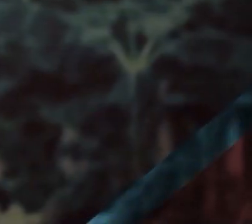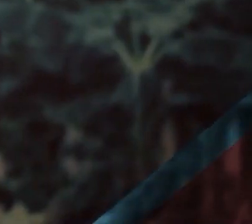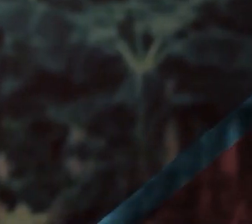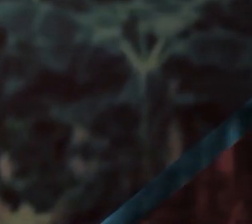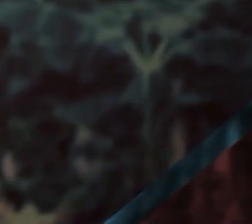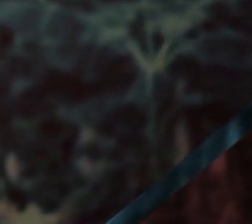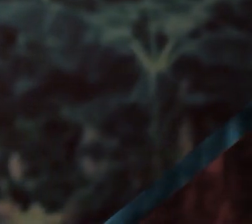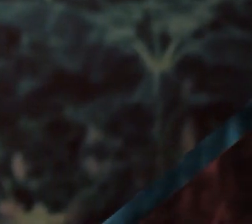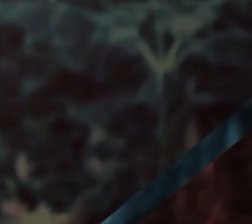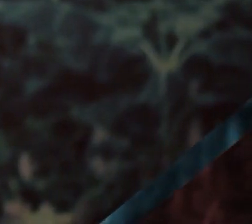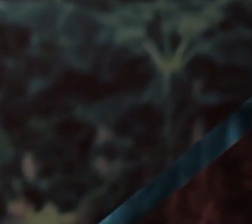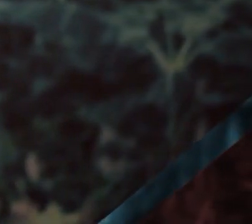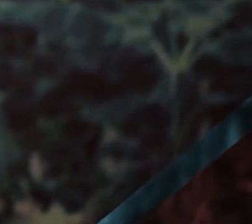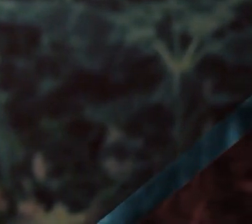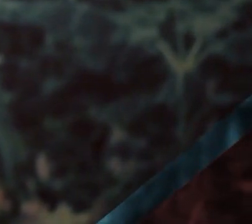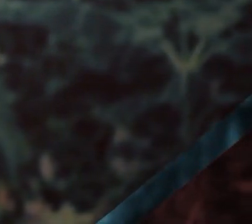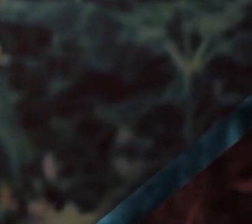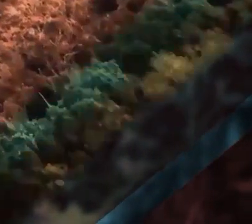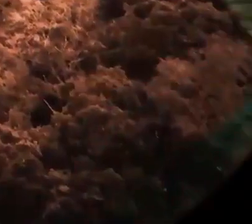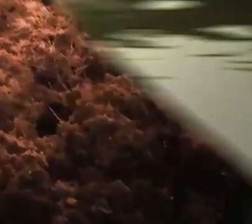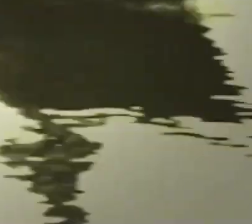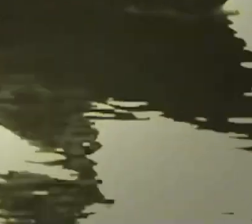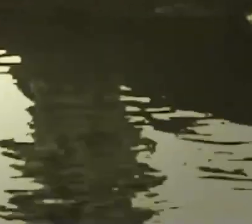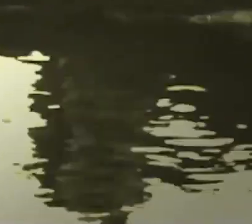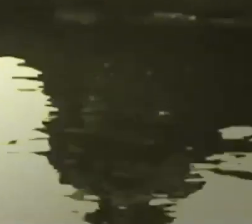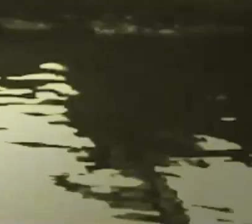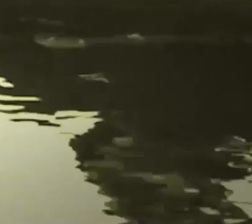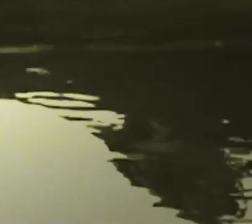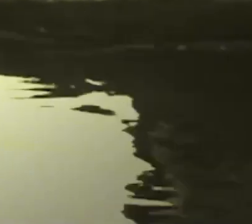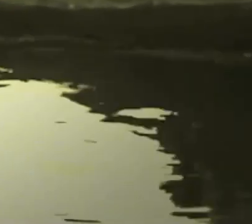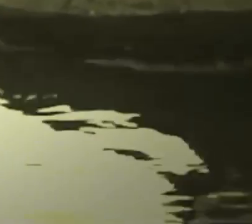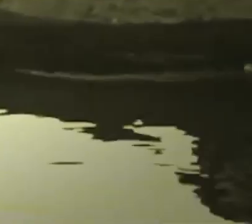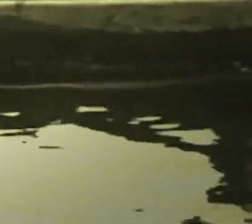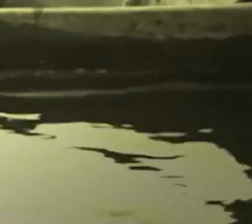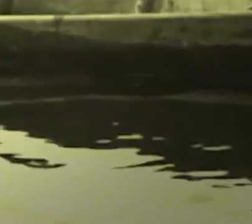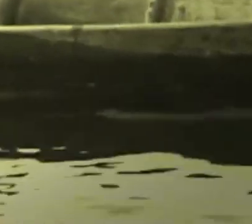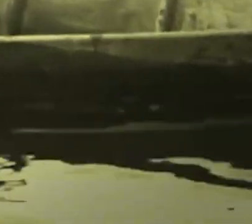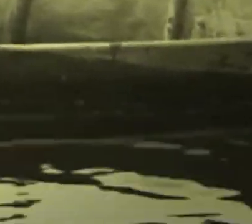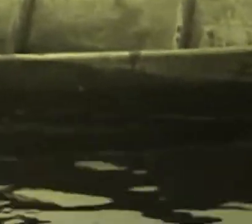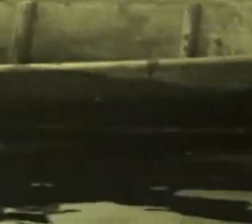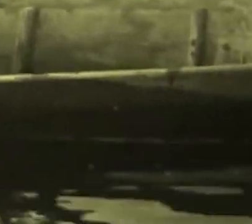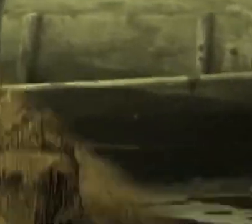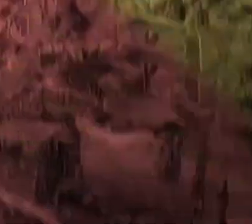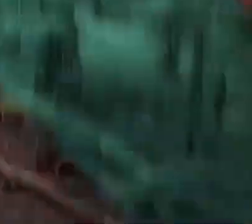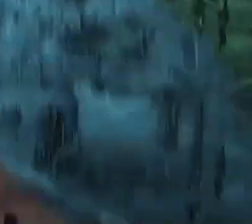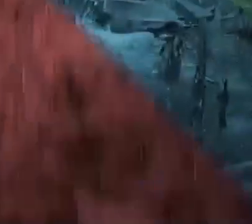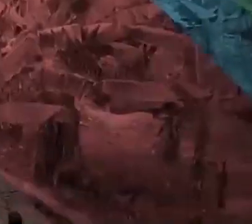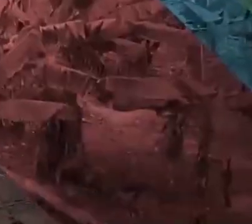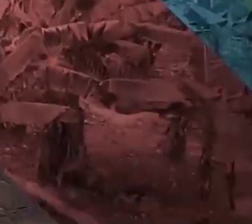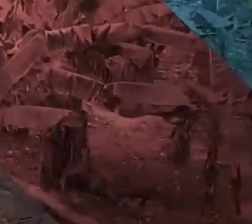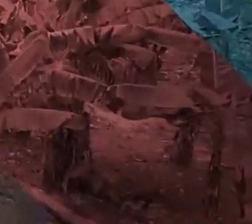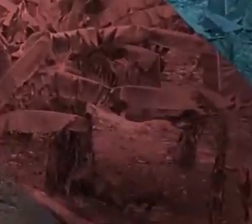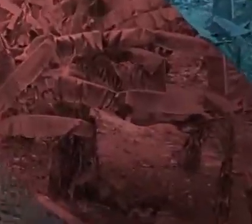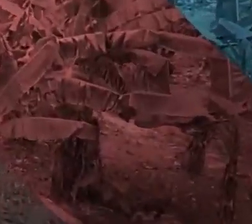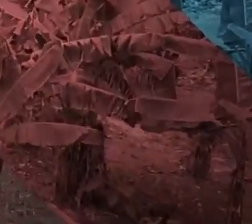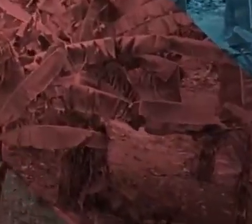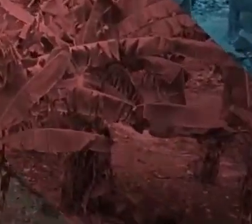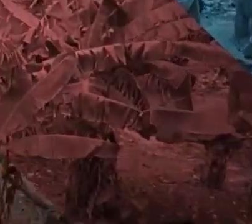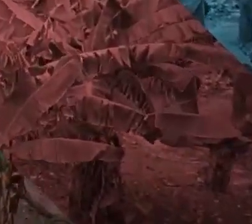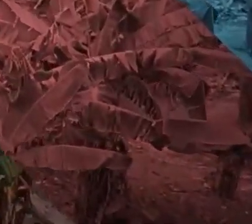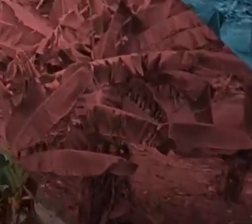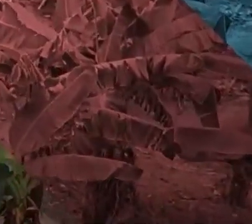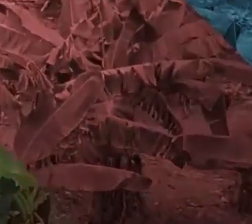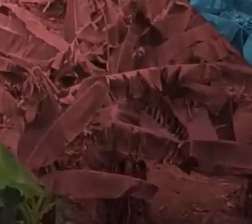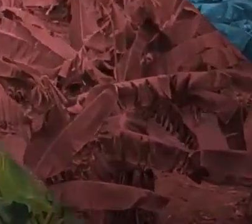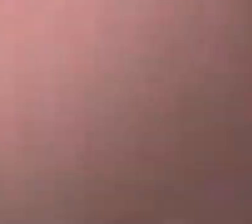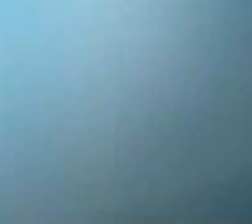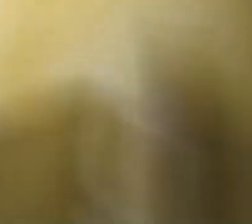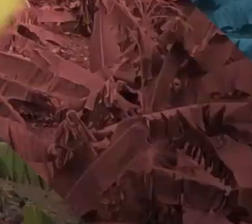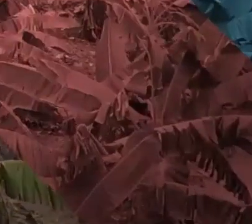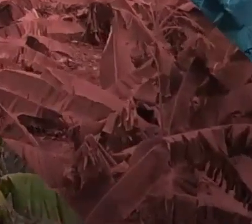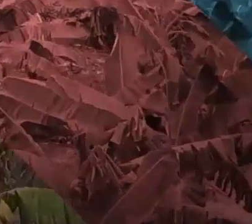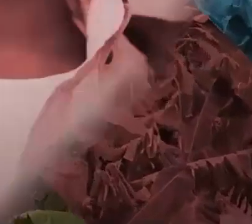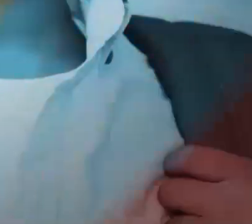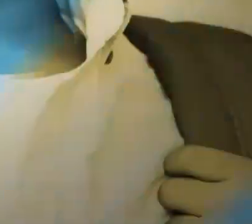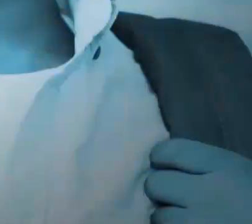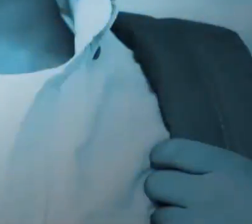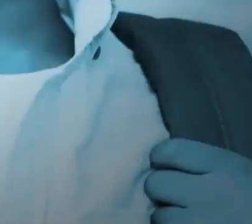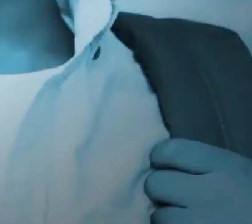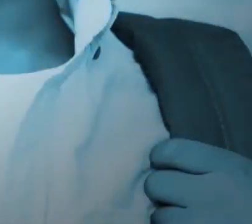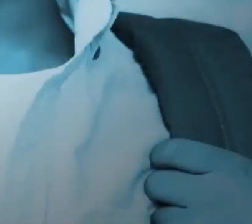finalizamos